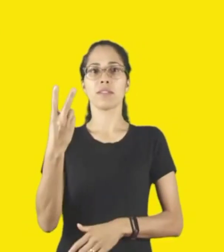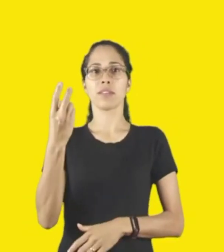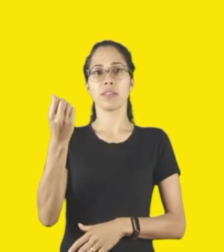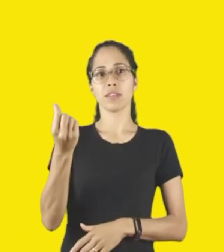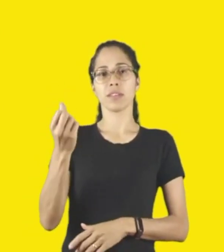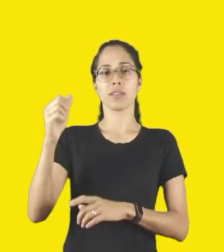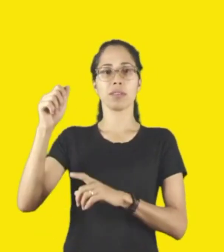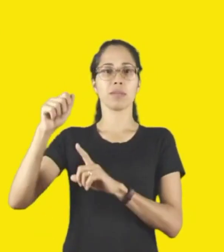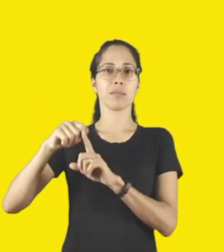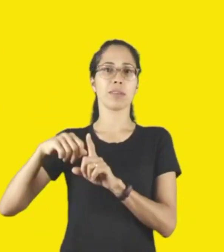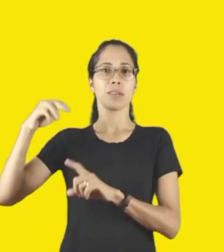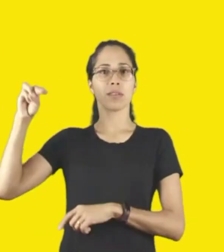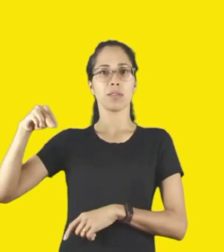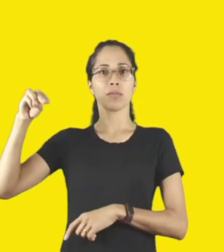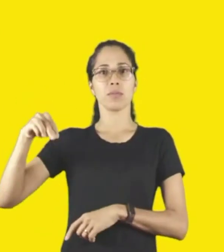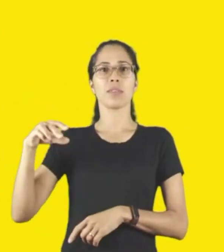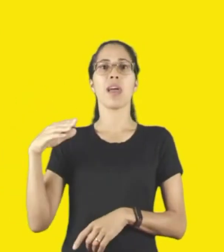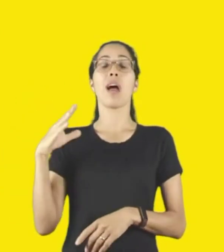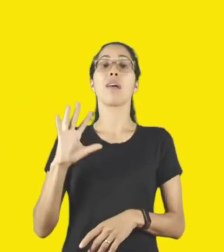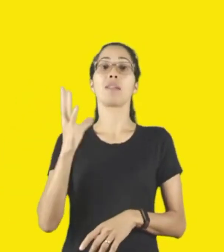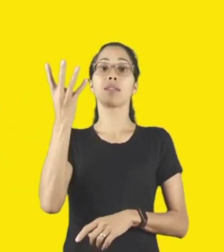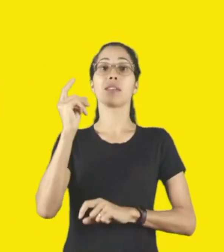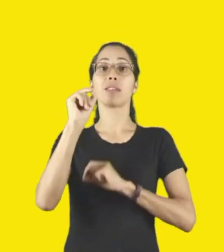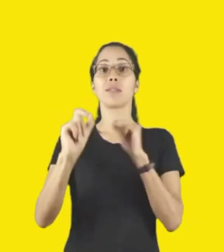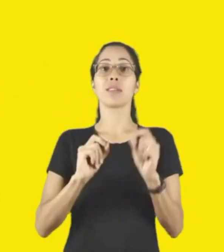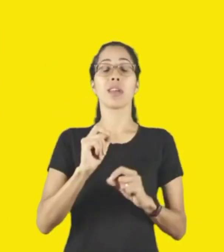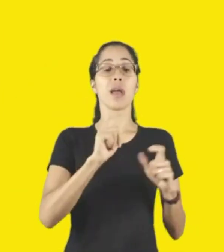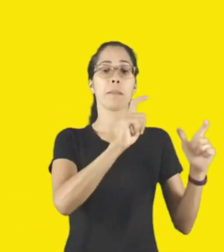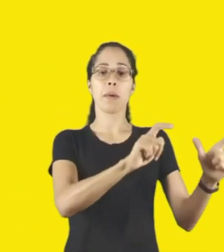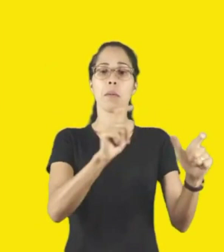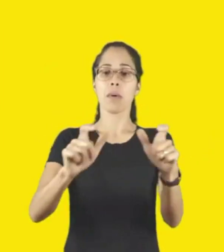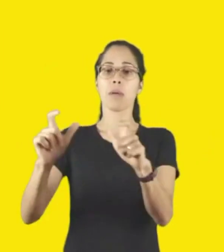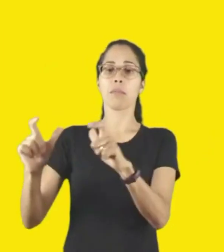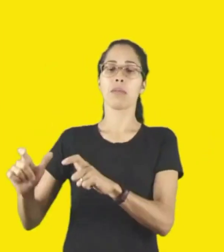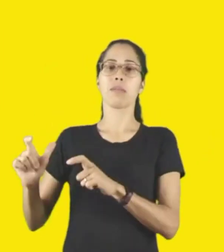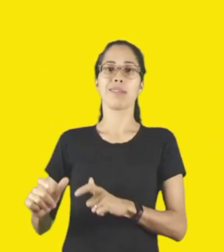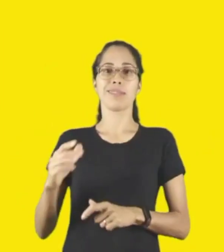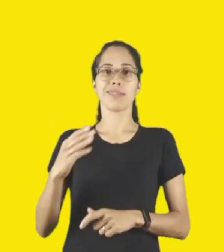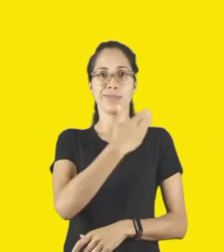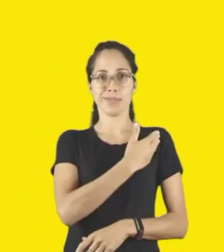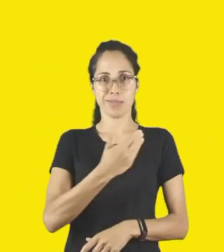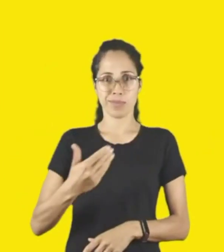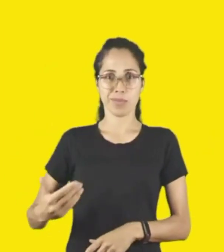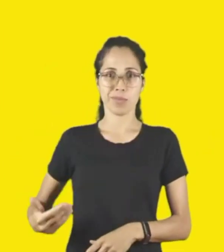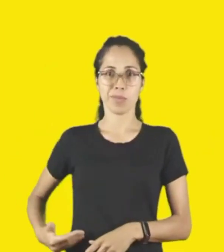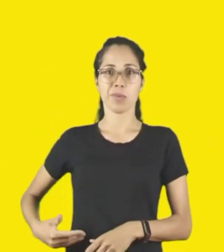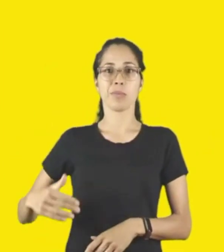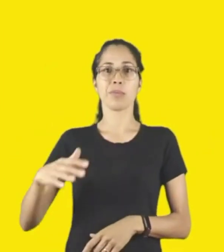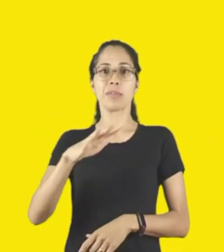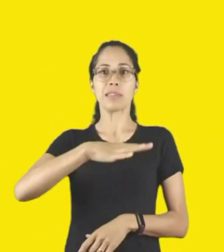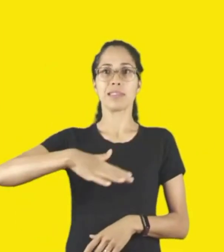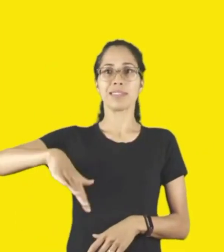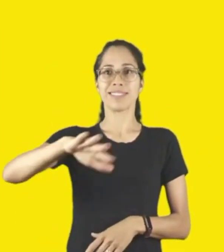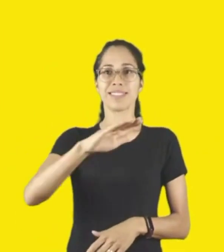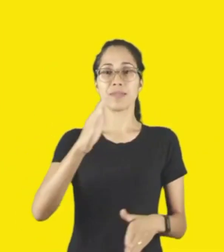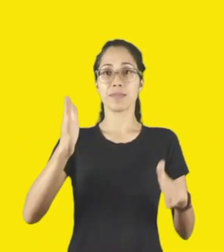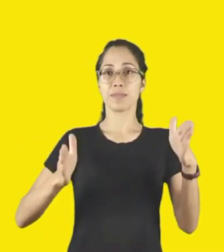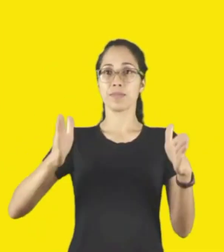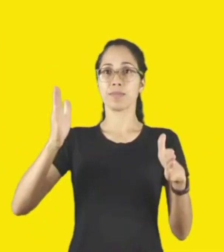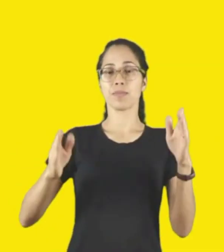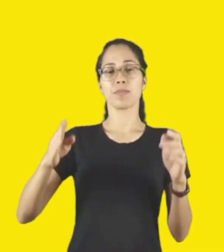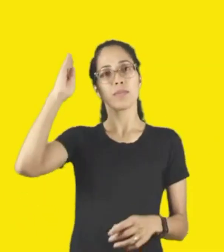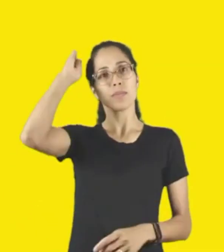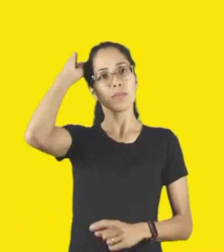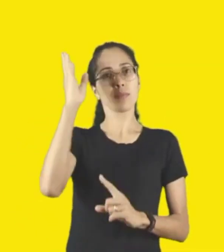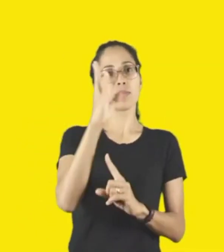públicos de 123 municípios paulistas. O circuito SESC de Artes é uma realização do SESC São Paulo, apoiado